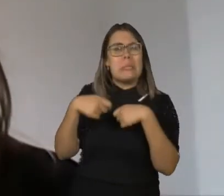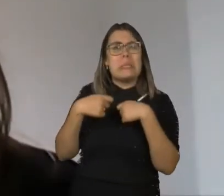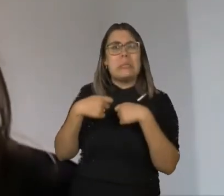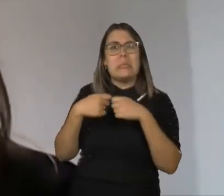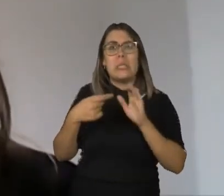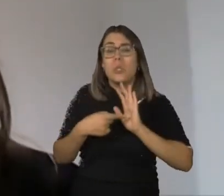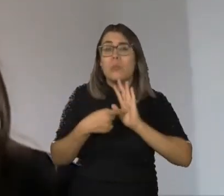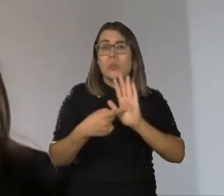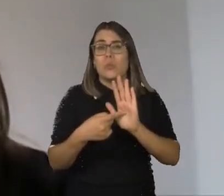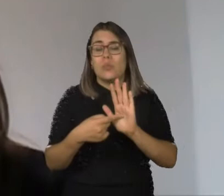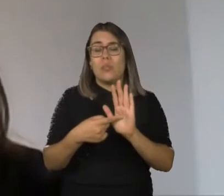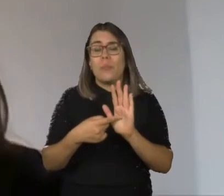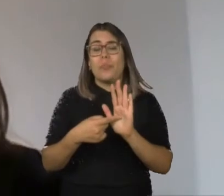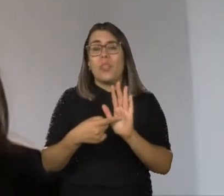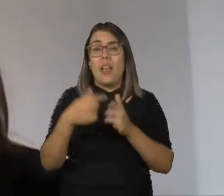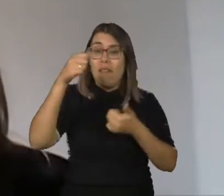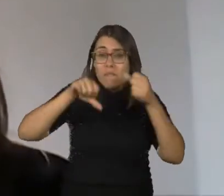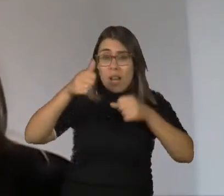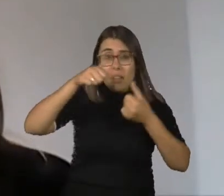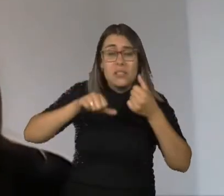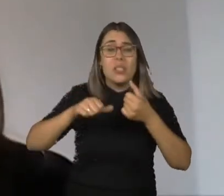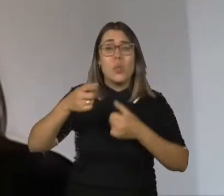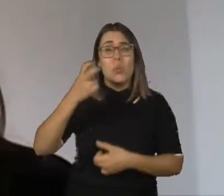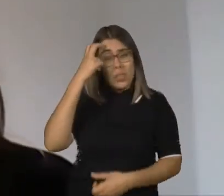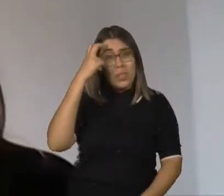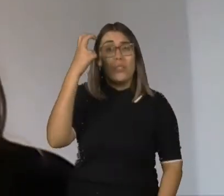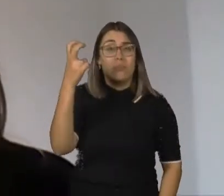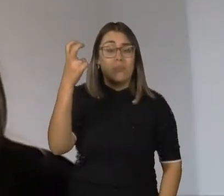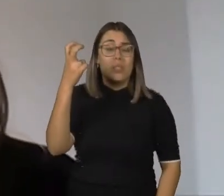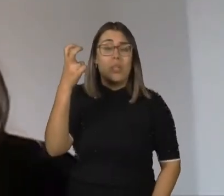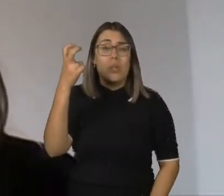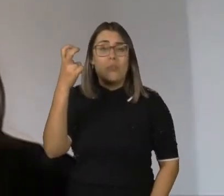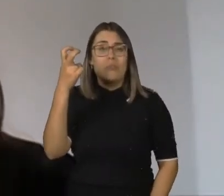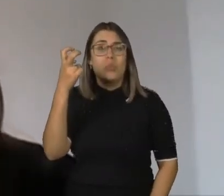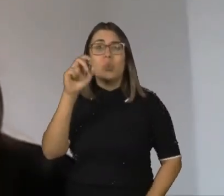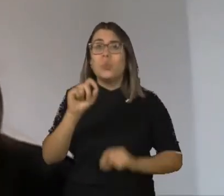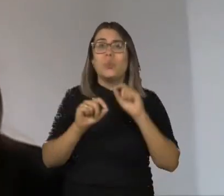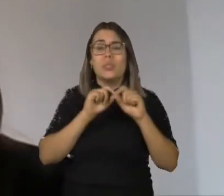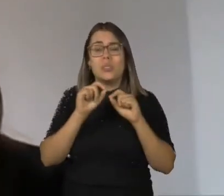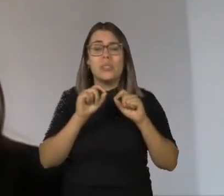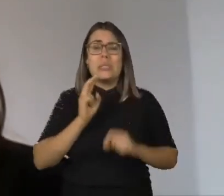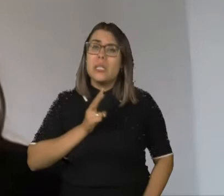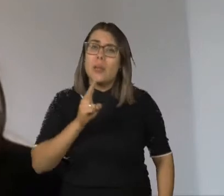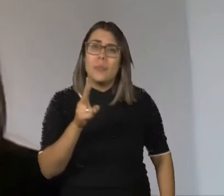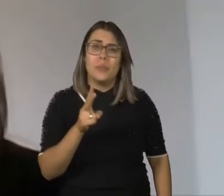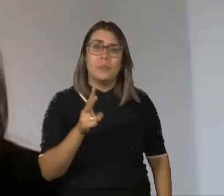levados em consideração na avaliação da inteligência está em todas as nossas